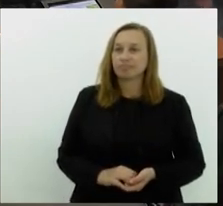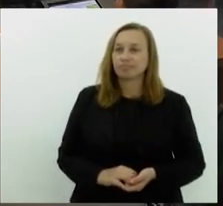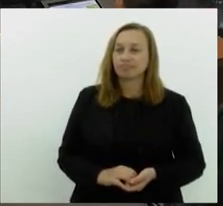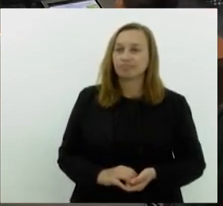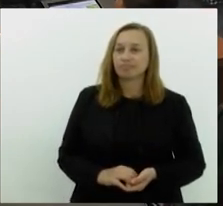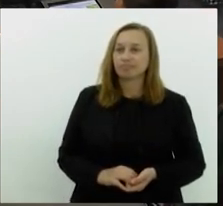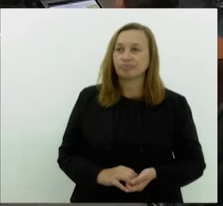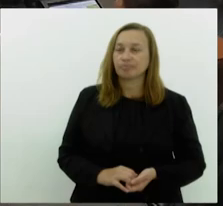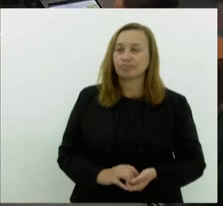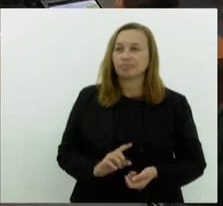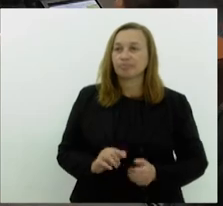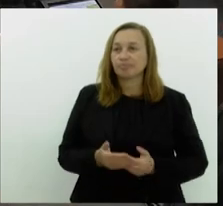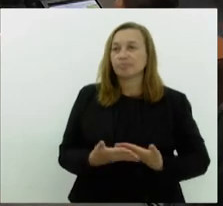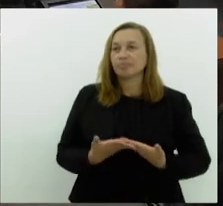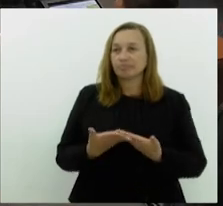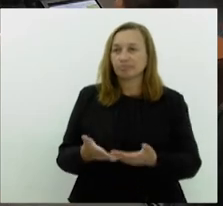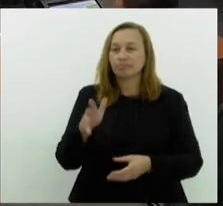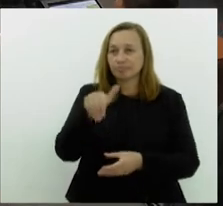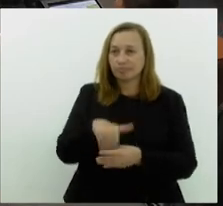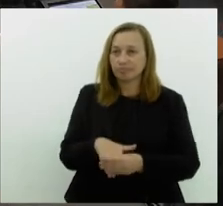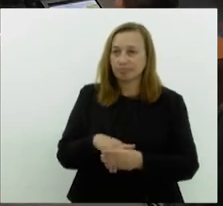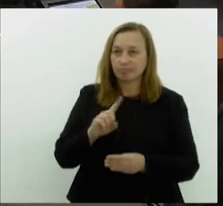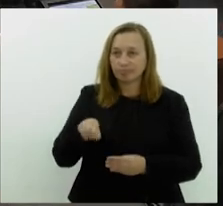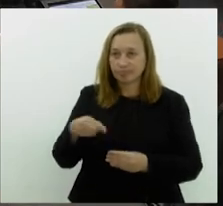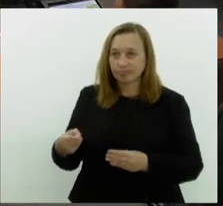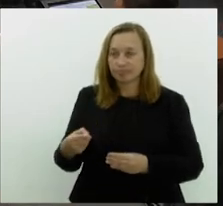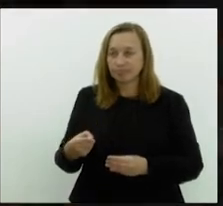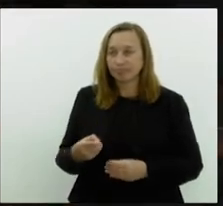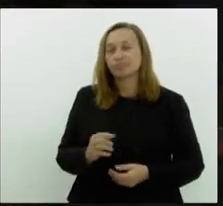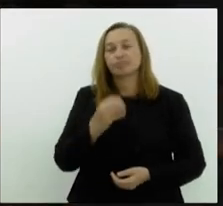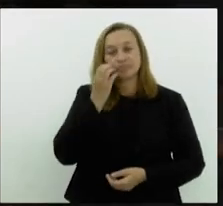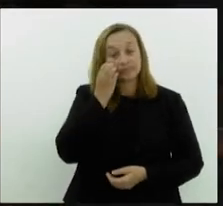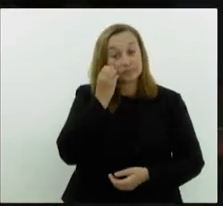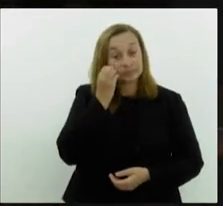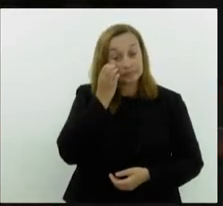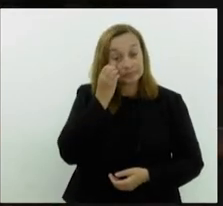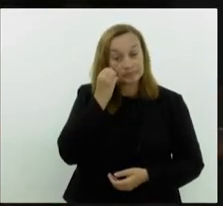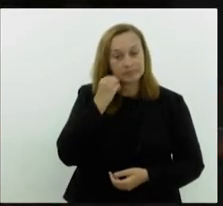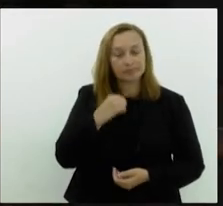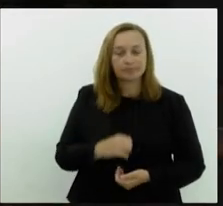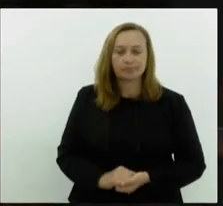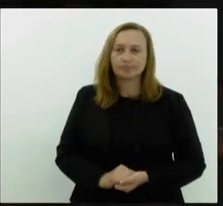Queria depois encaminhar um voto, presidente. Só eu... Sim, sim.